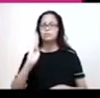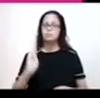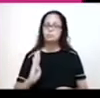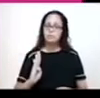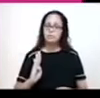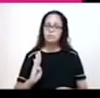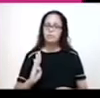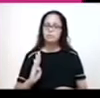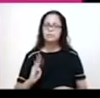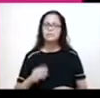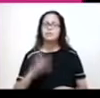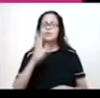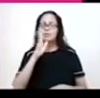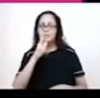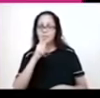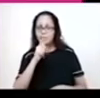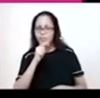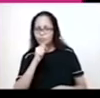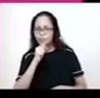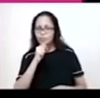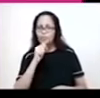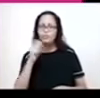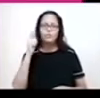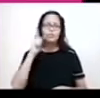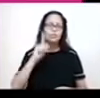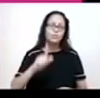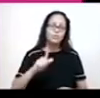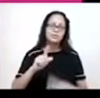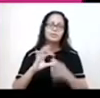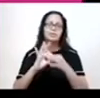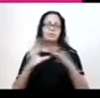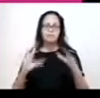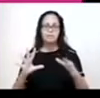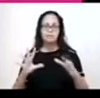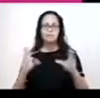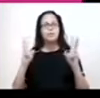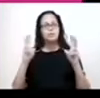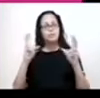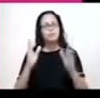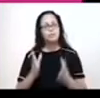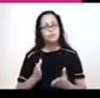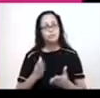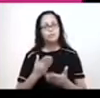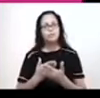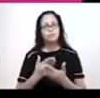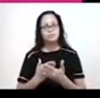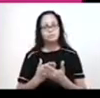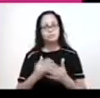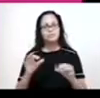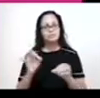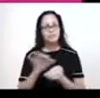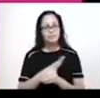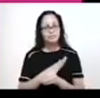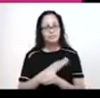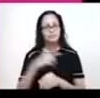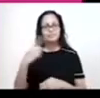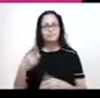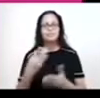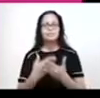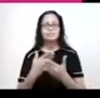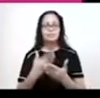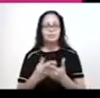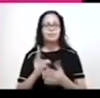América Latina que mais tardiamente conquistou a sua independência. Pessoal, o conteúdo da aula de hoje fica aí. A gente se vê na próxima aula.